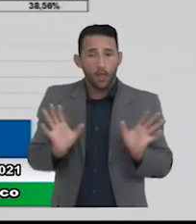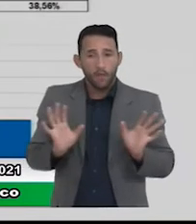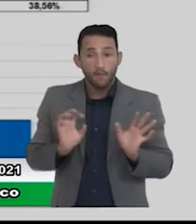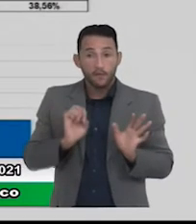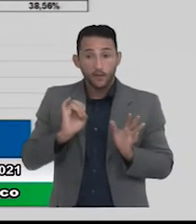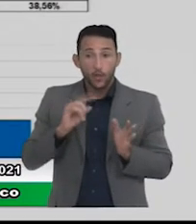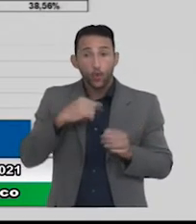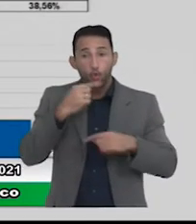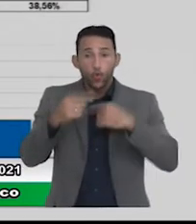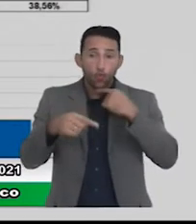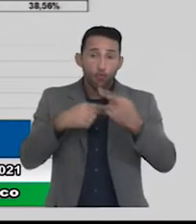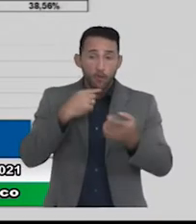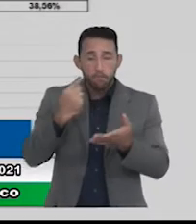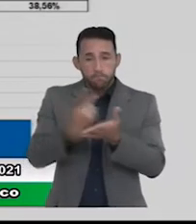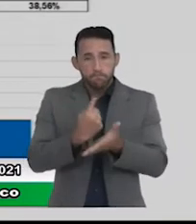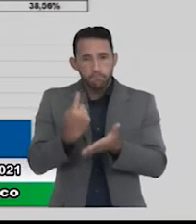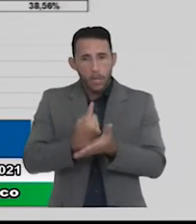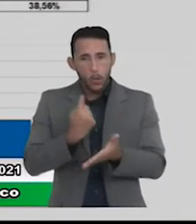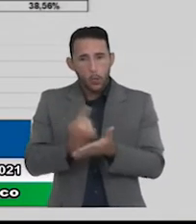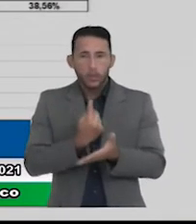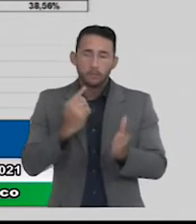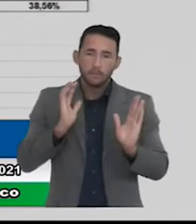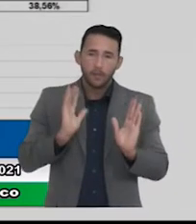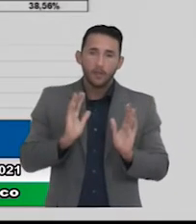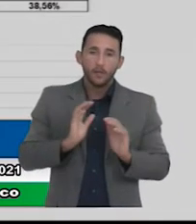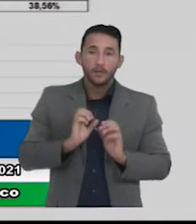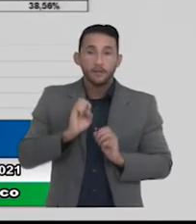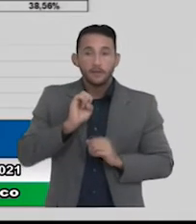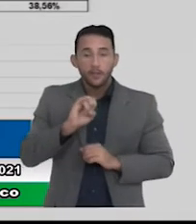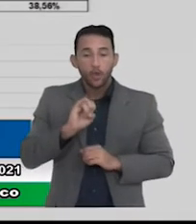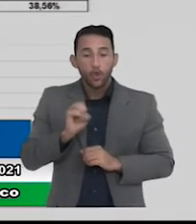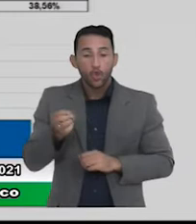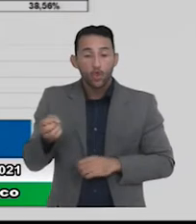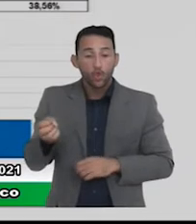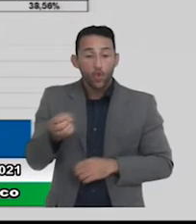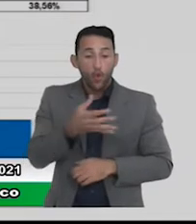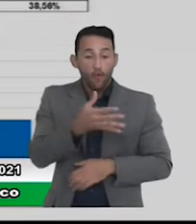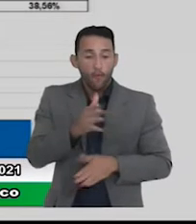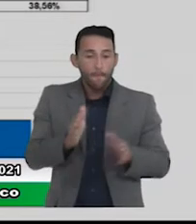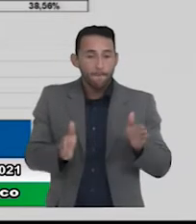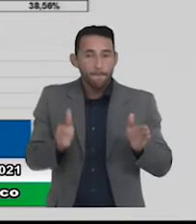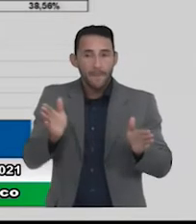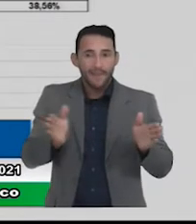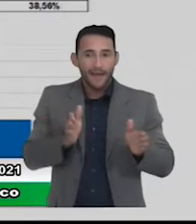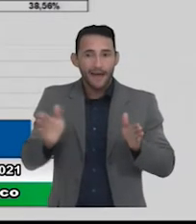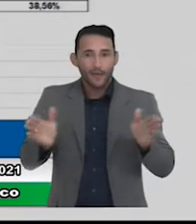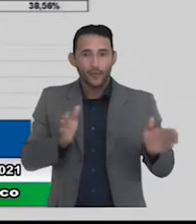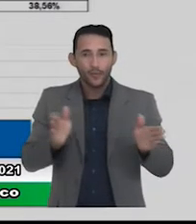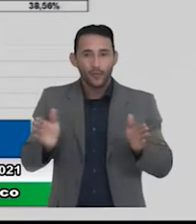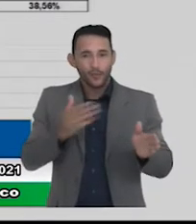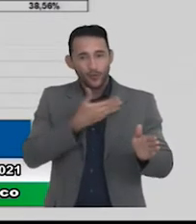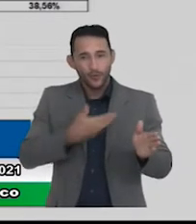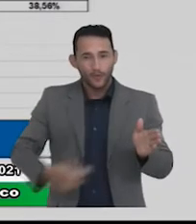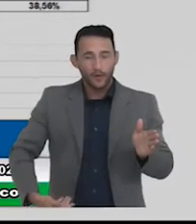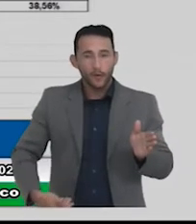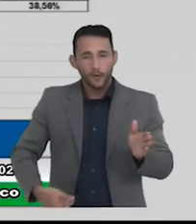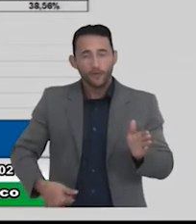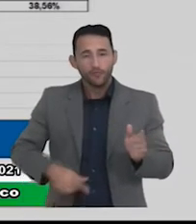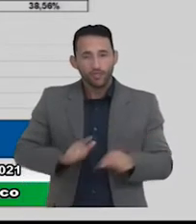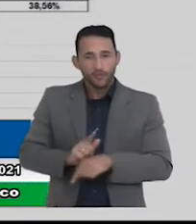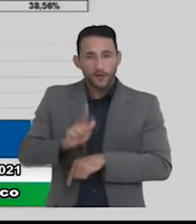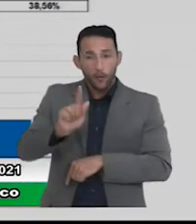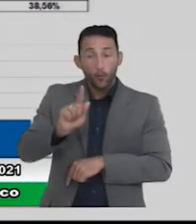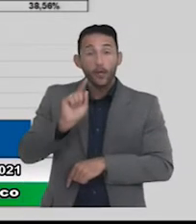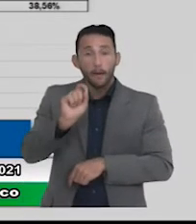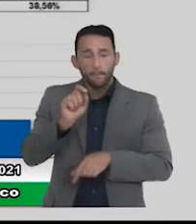questionamentos agora e também para fazer dessa nova legislatura e dessa nova gestão aqui a parceria de